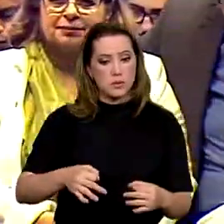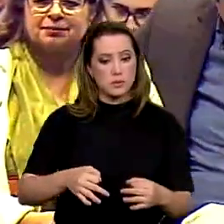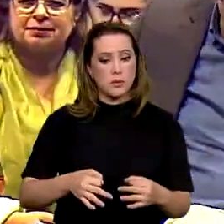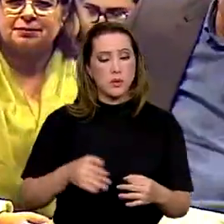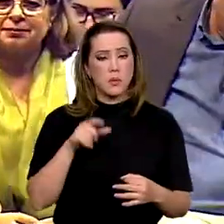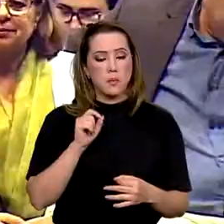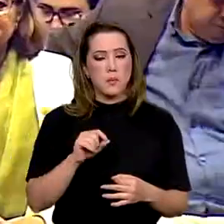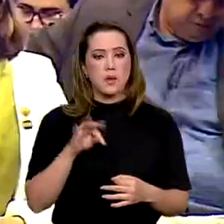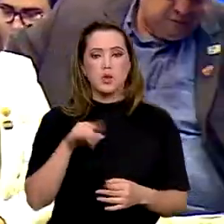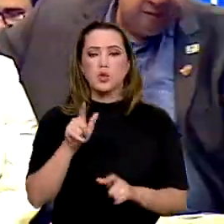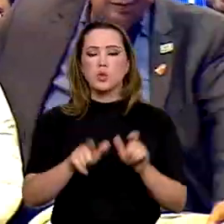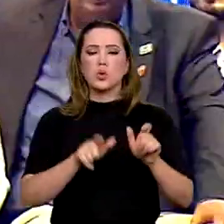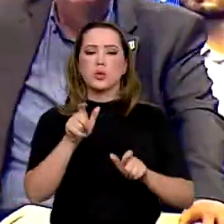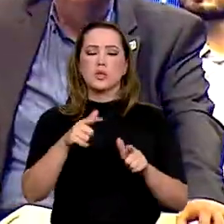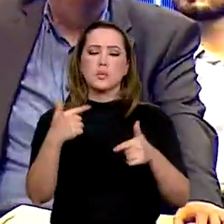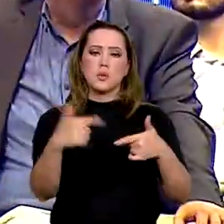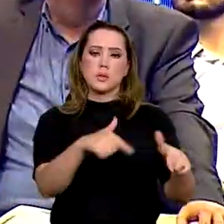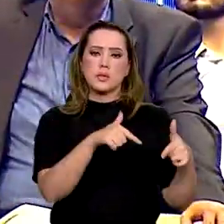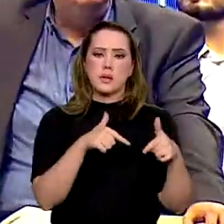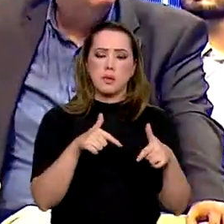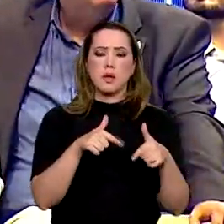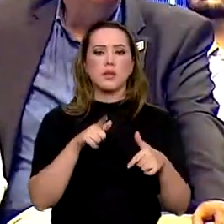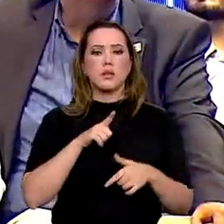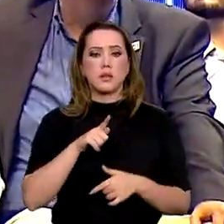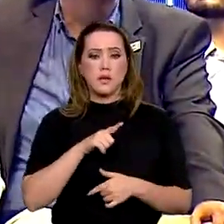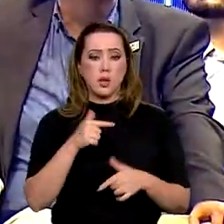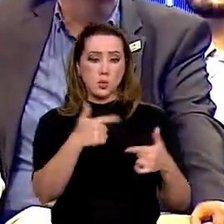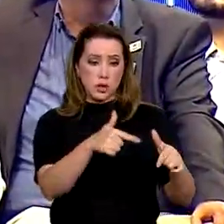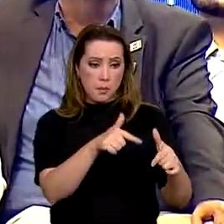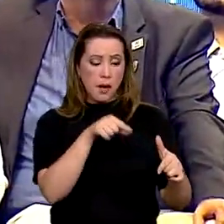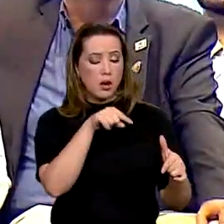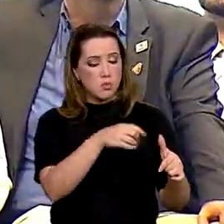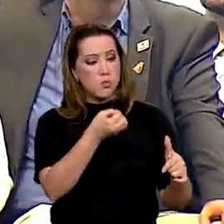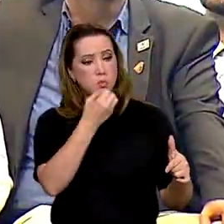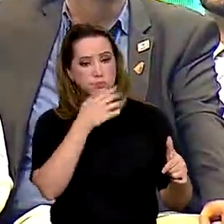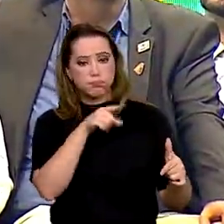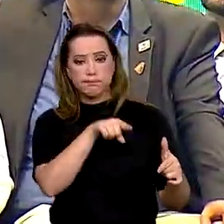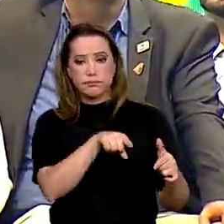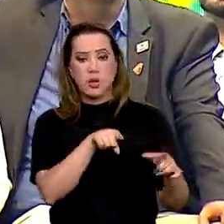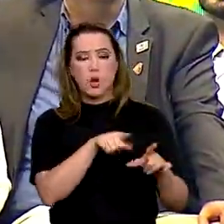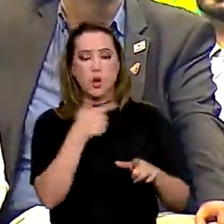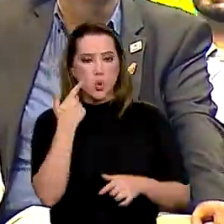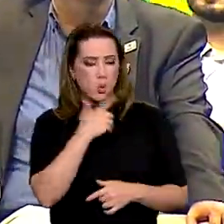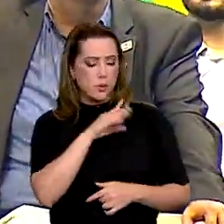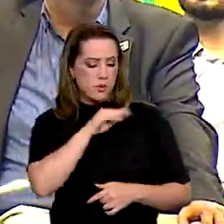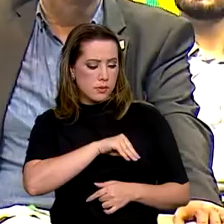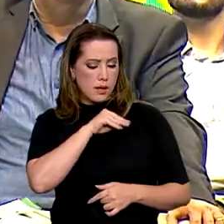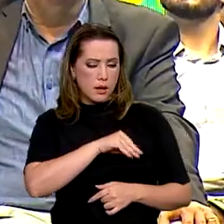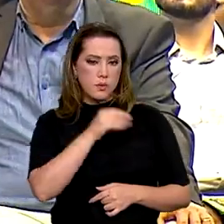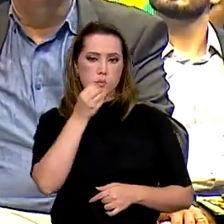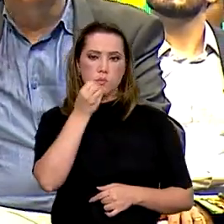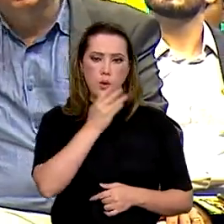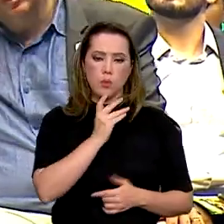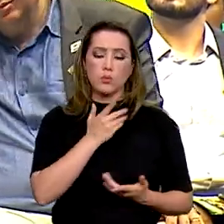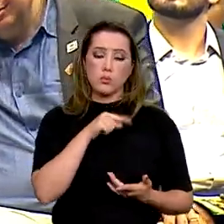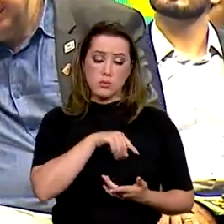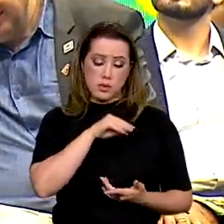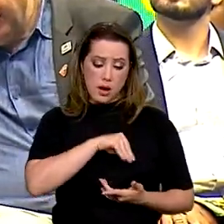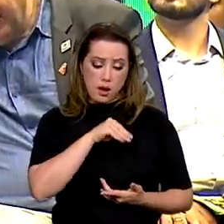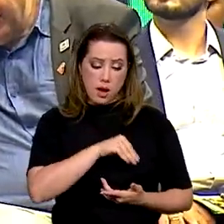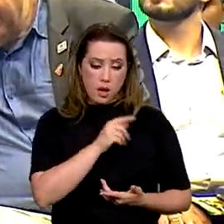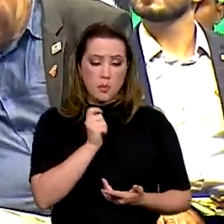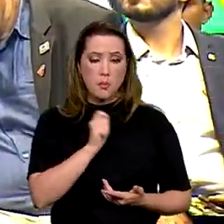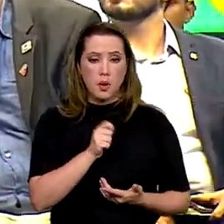que todo o povo trabalhador tenha um emprego e por esse emprego tenha um salário e por esse